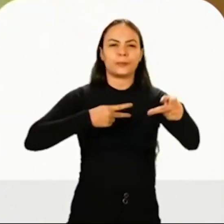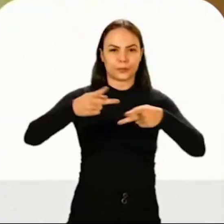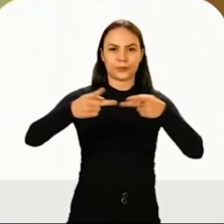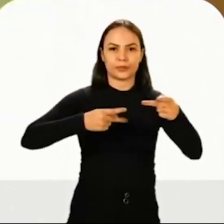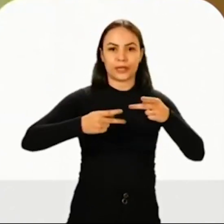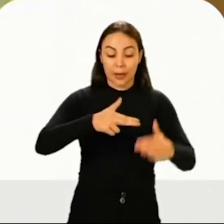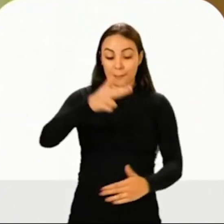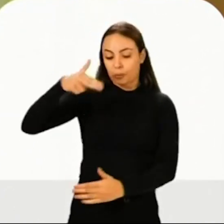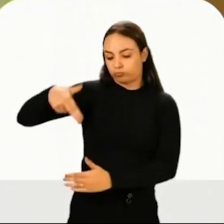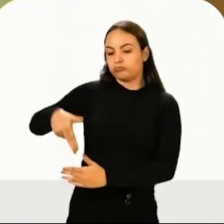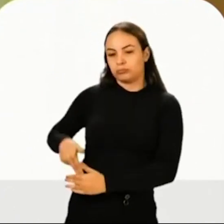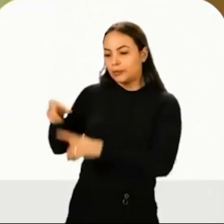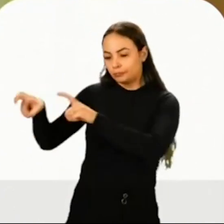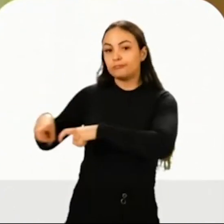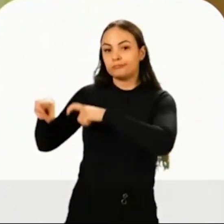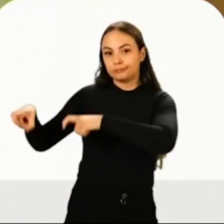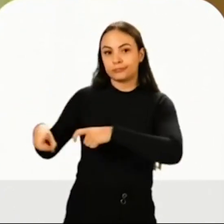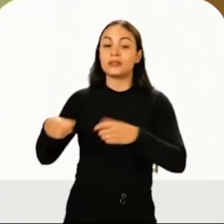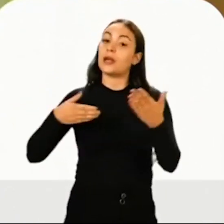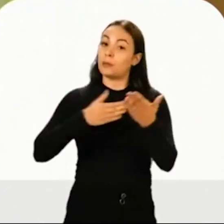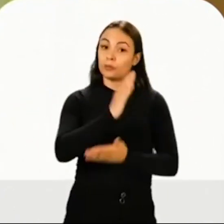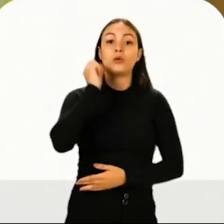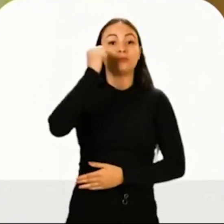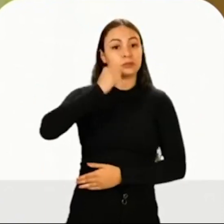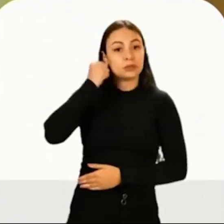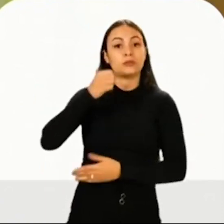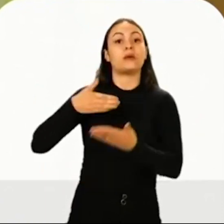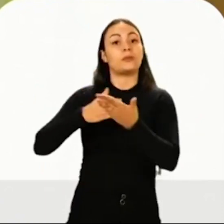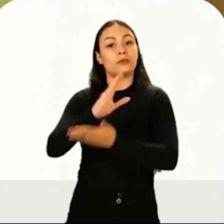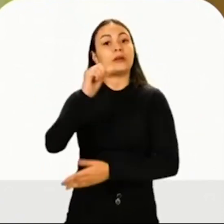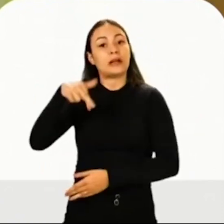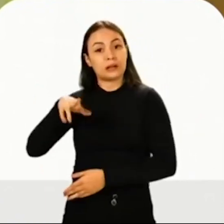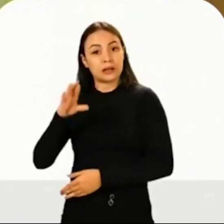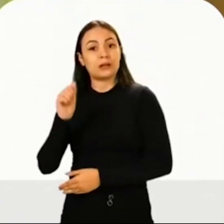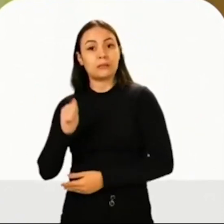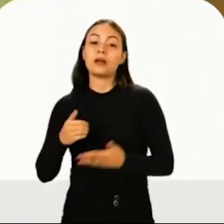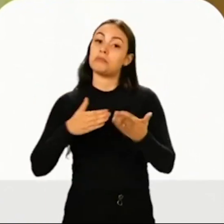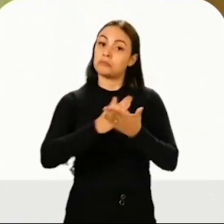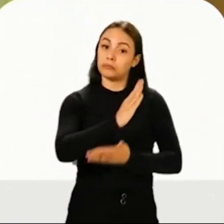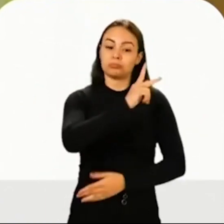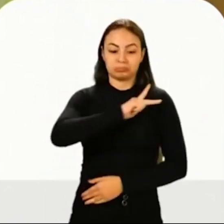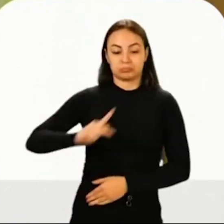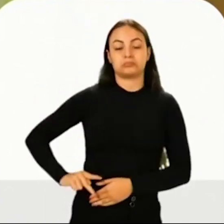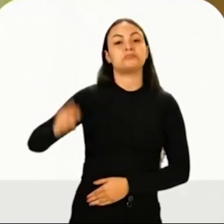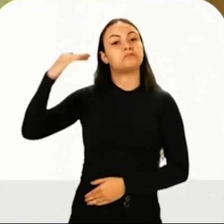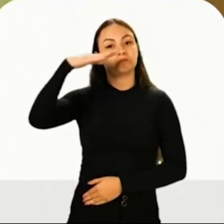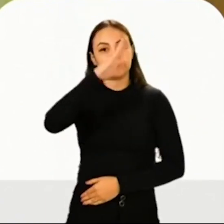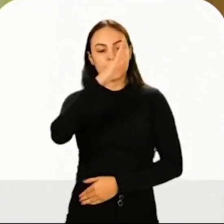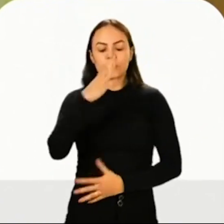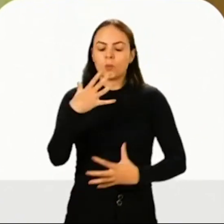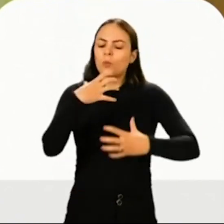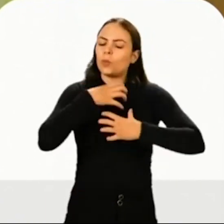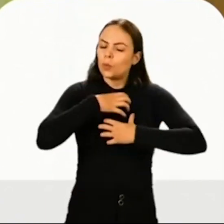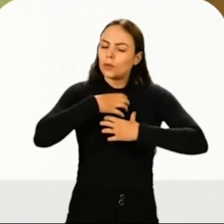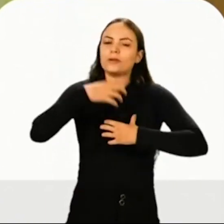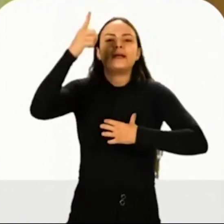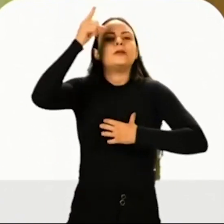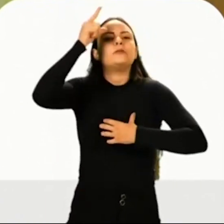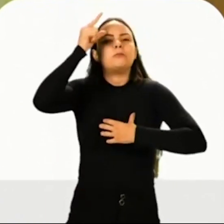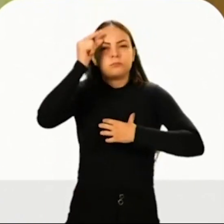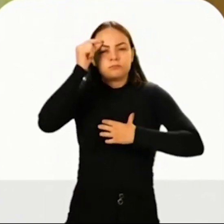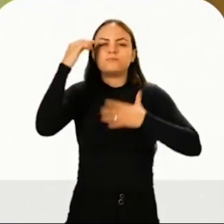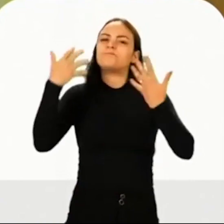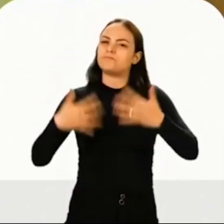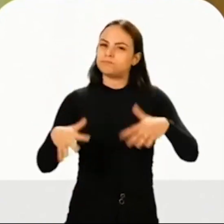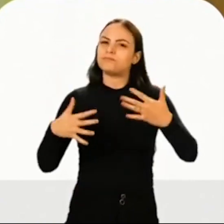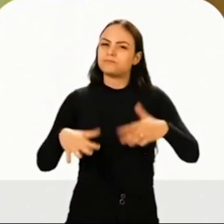estendida de arma no campo, nós aprovamos no Senado, aprovamos na Câmara e o presidente Bolsonaro sancionou. Fiquei muito honrado, porque isso